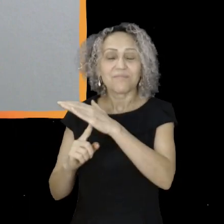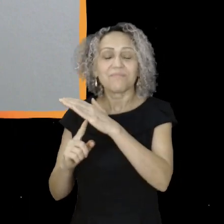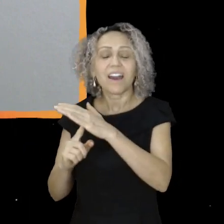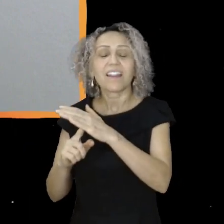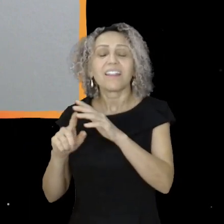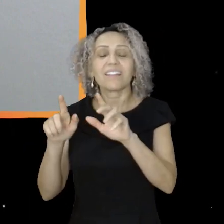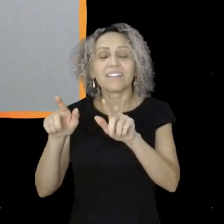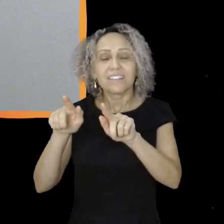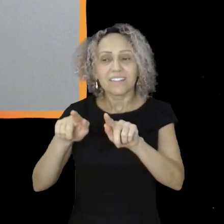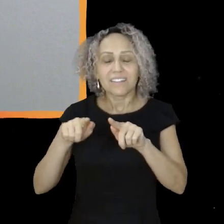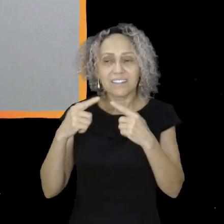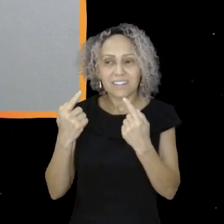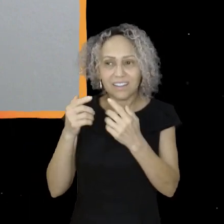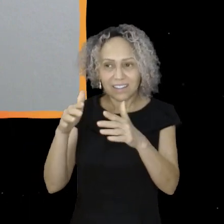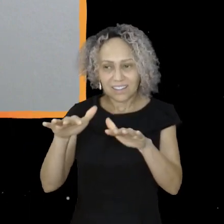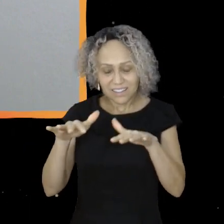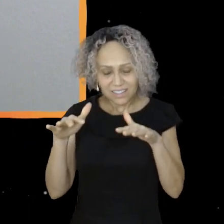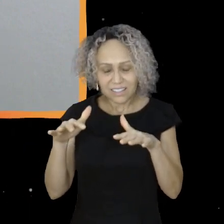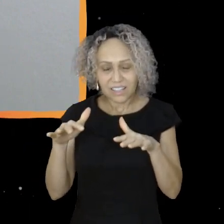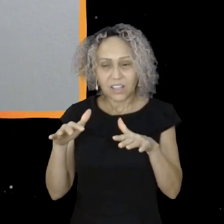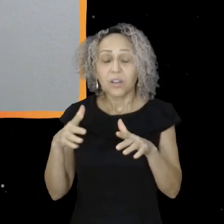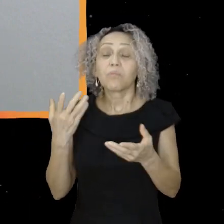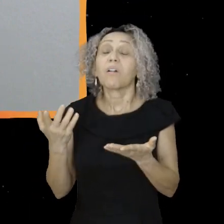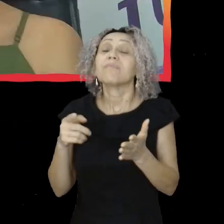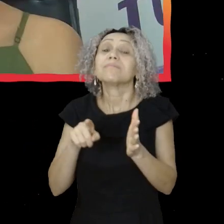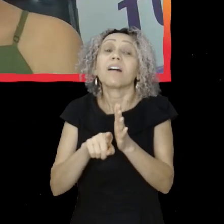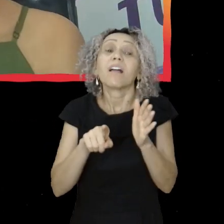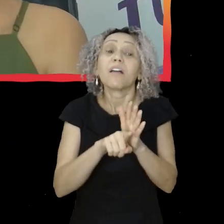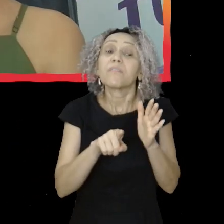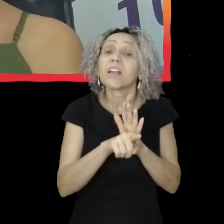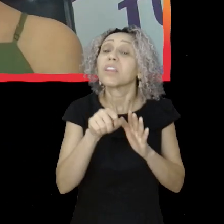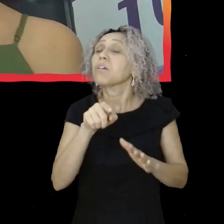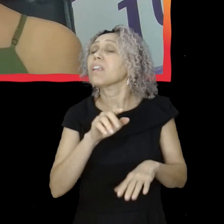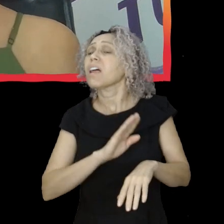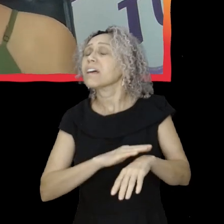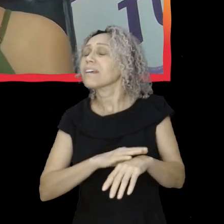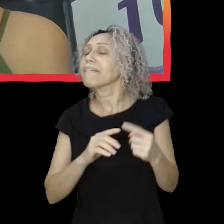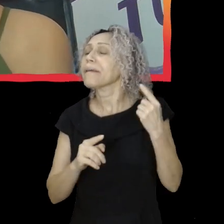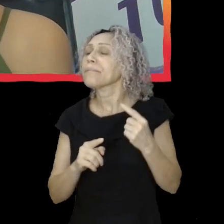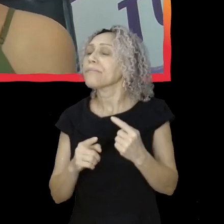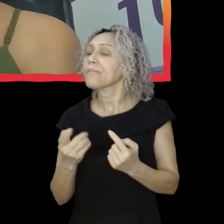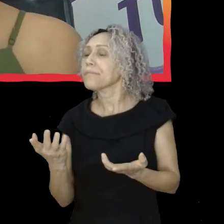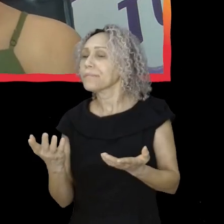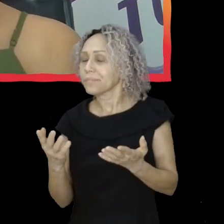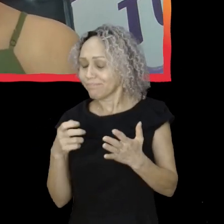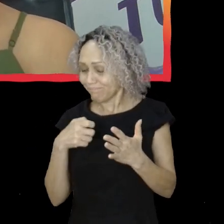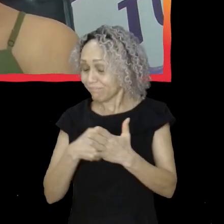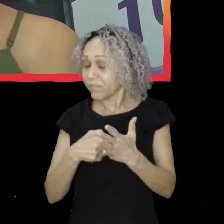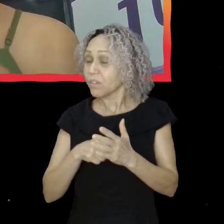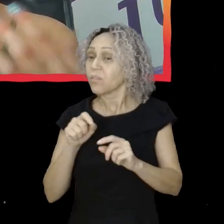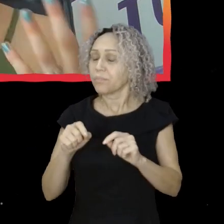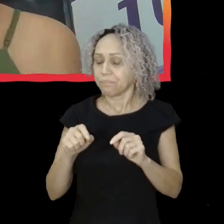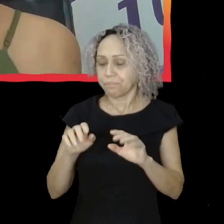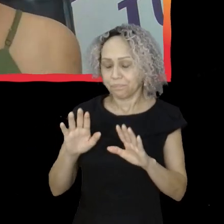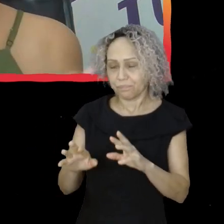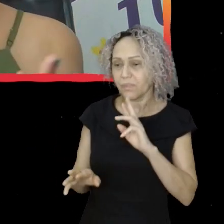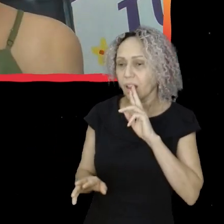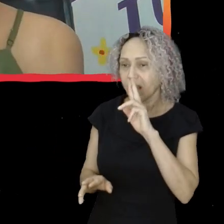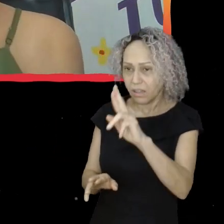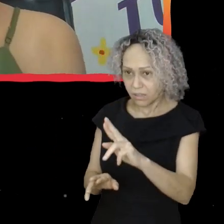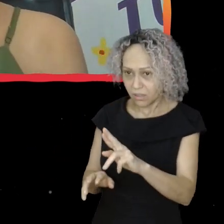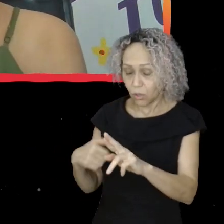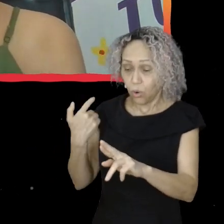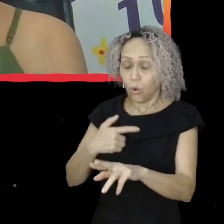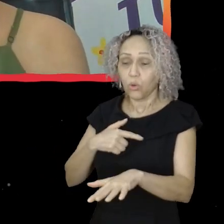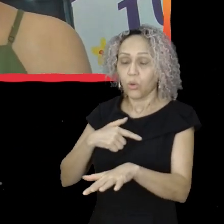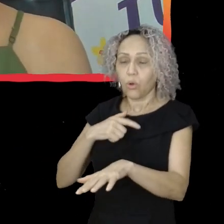lembra, quais eram as reivindicações do movimento secundarista da época? Olha, eu sempre gosto de destacar que as ocupações eram